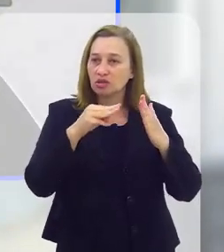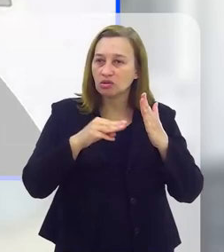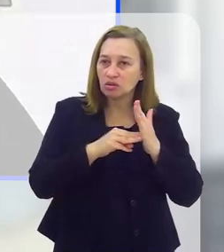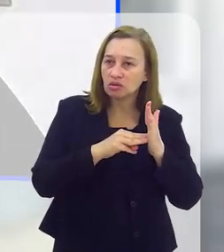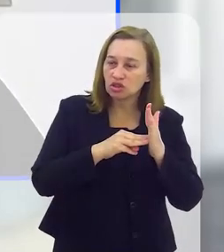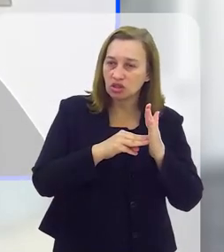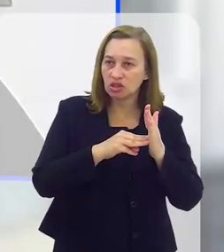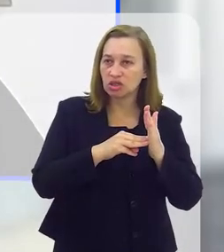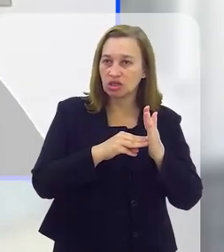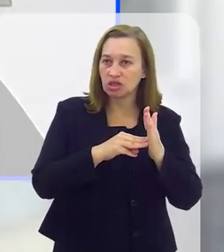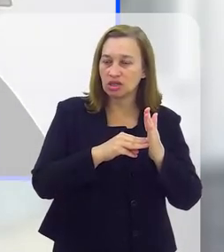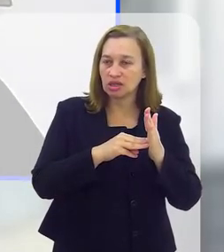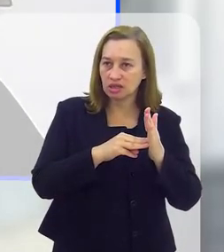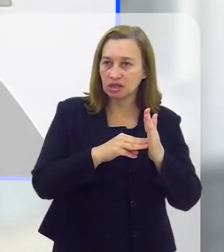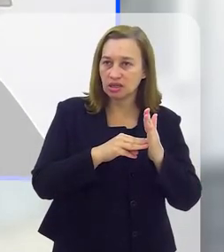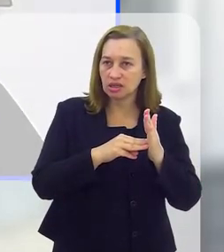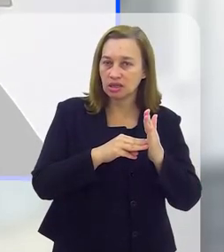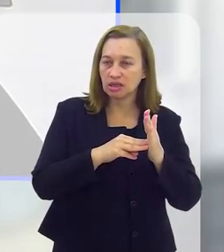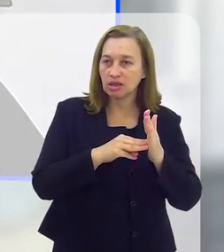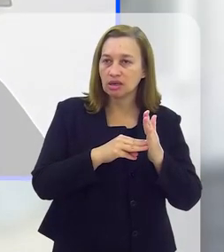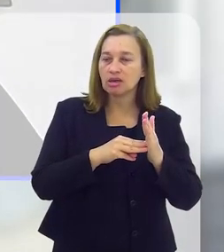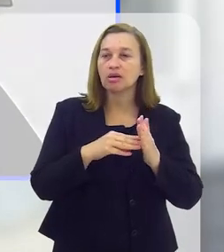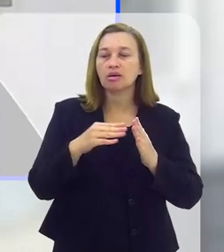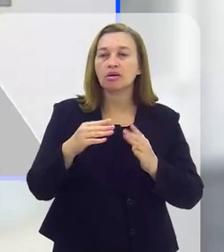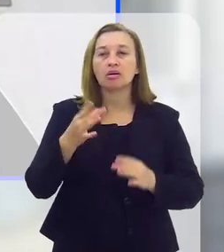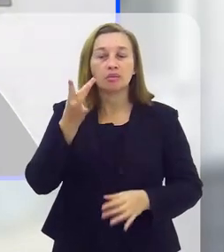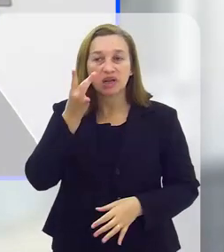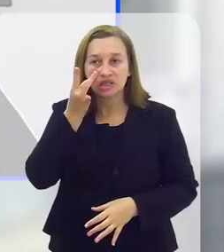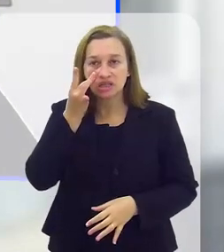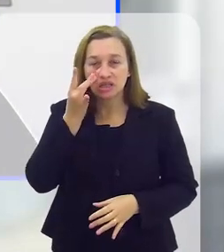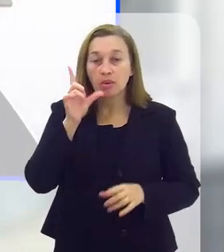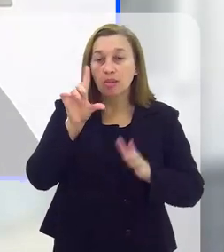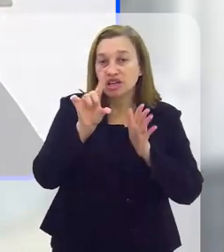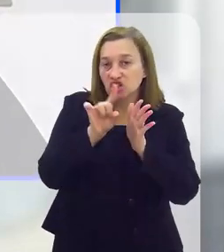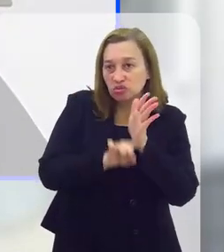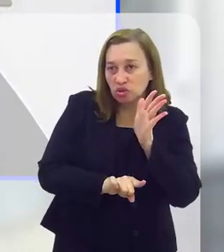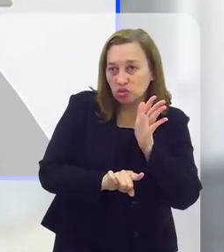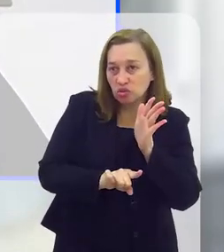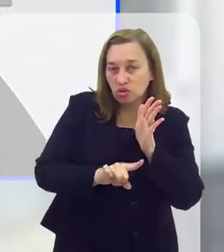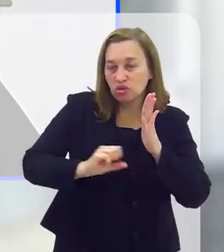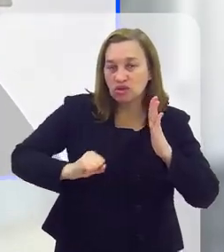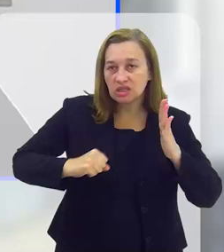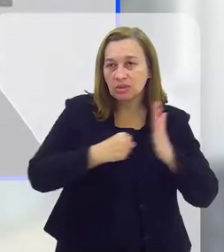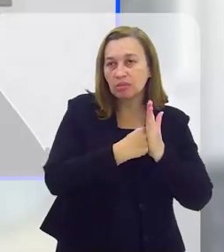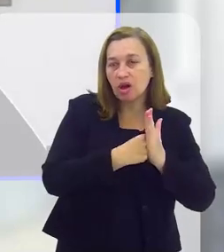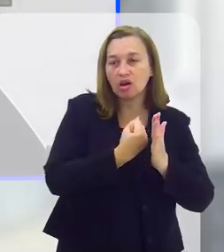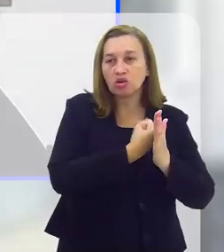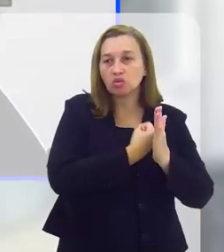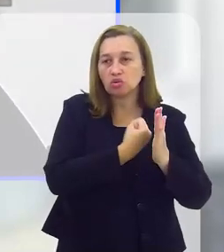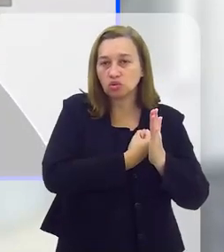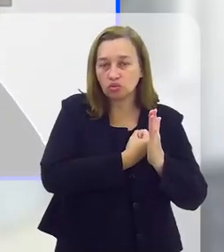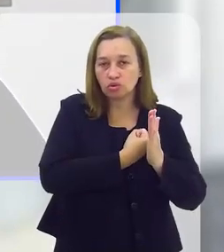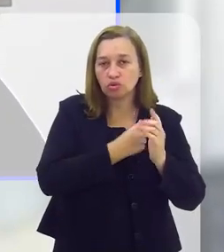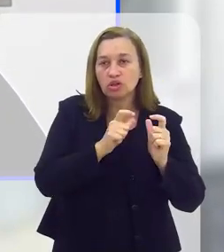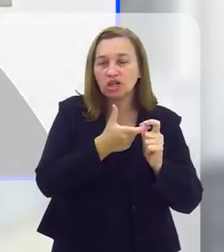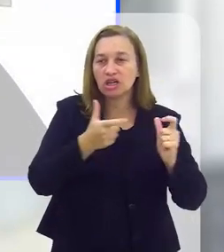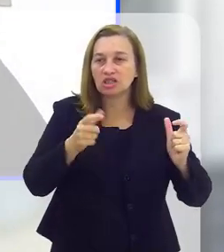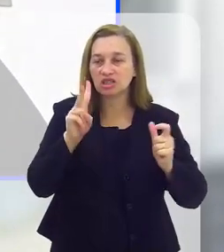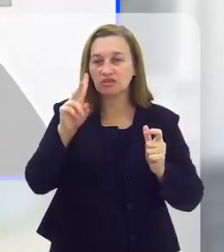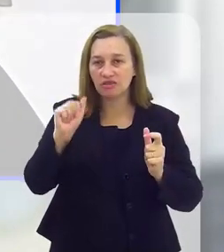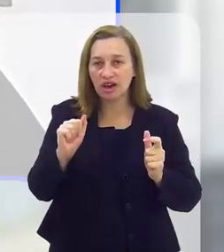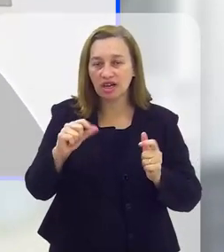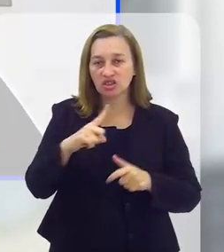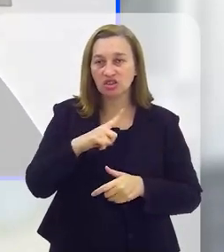metodologia semipresencial, para minimizar esses impactos e aumentar o número de